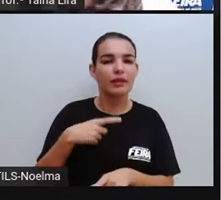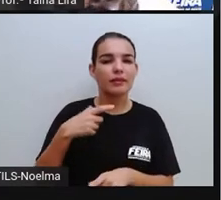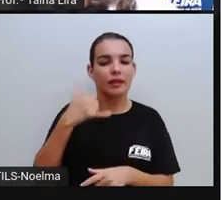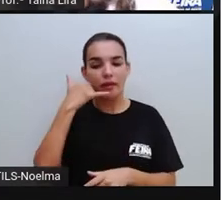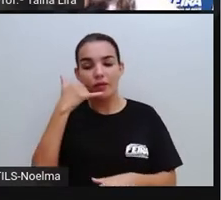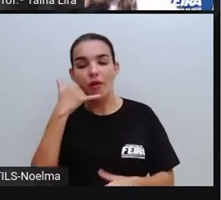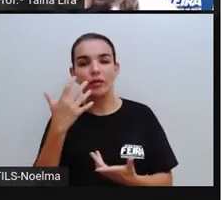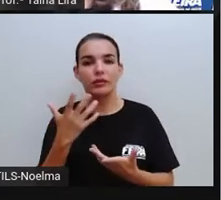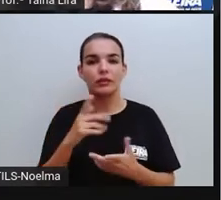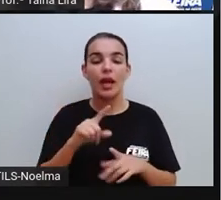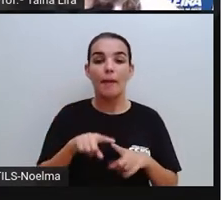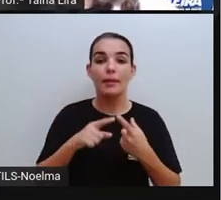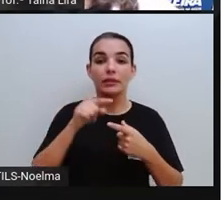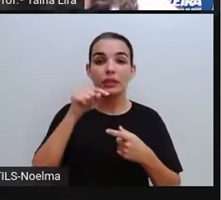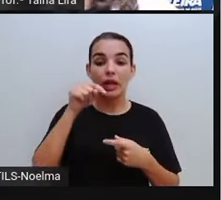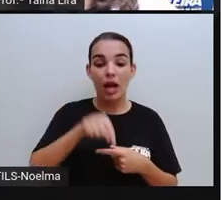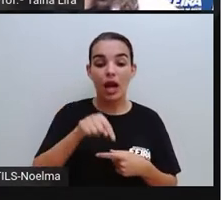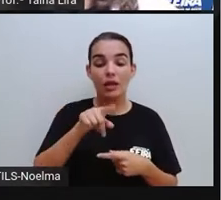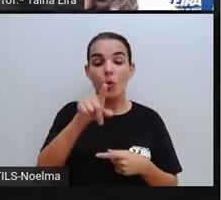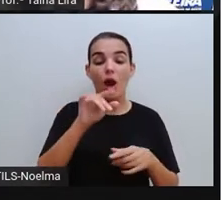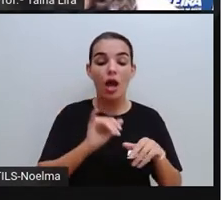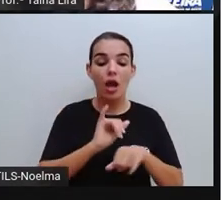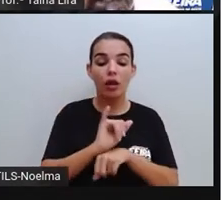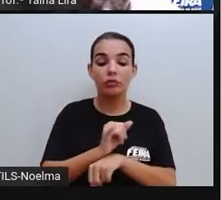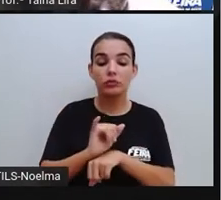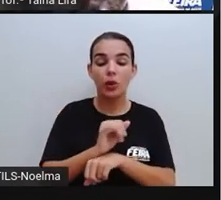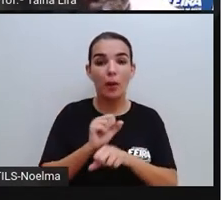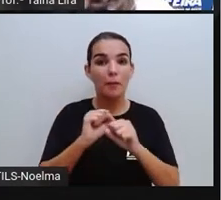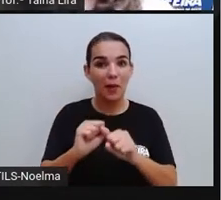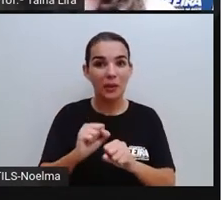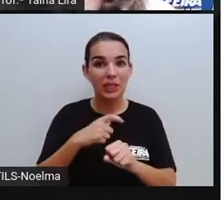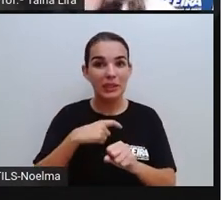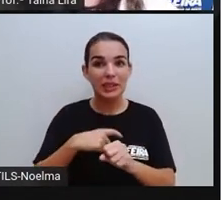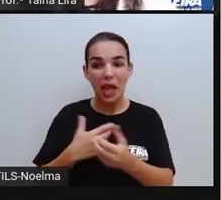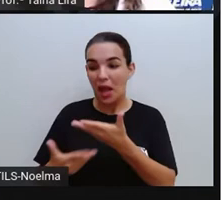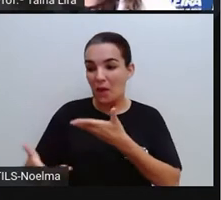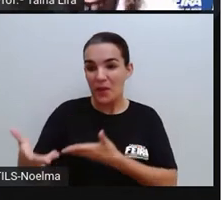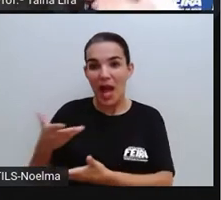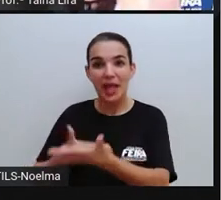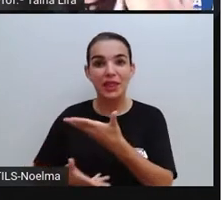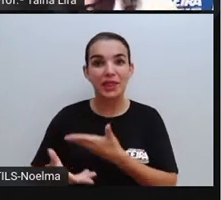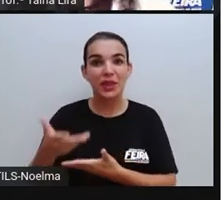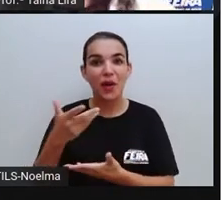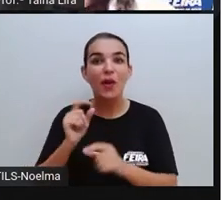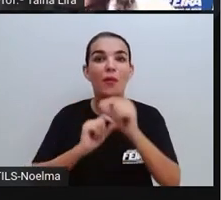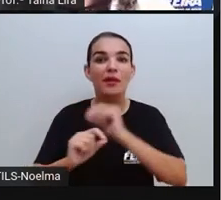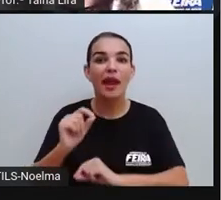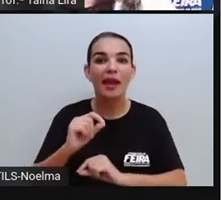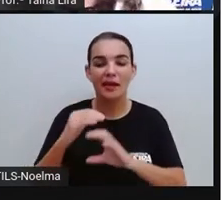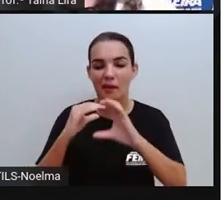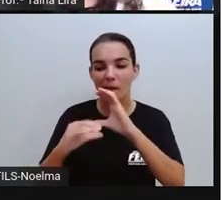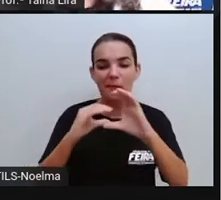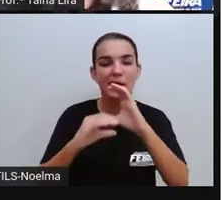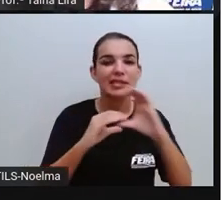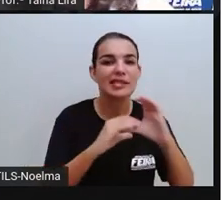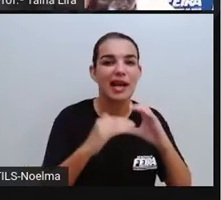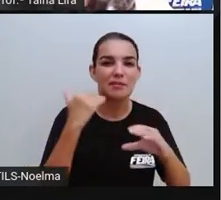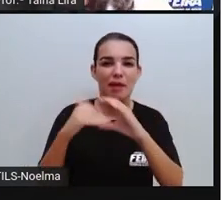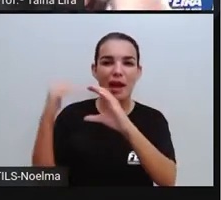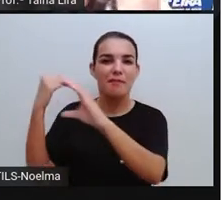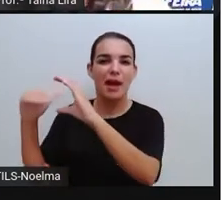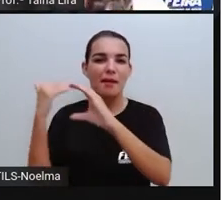as pessoas podem interagir, inclusive, entre elas, como Pró, através dos comentários, certo?